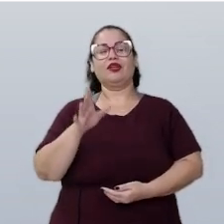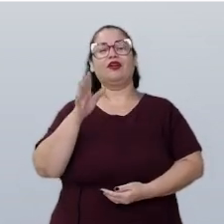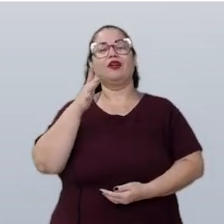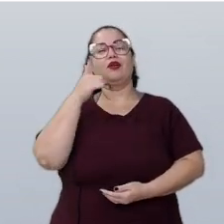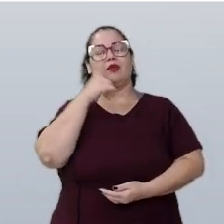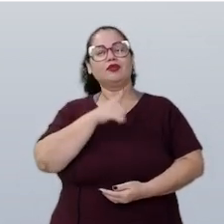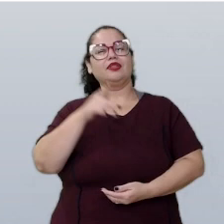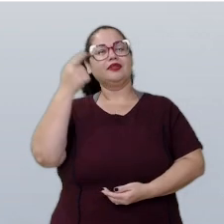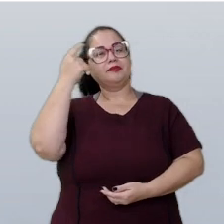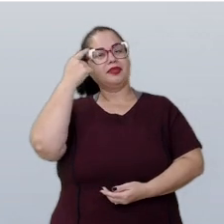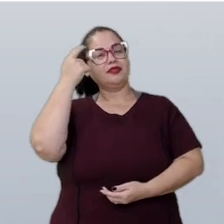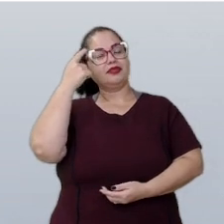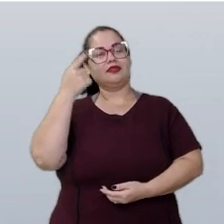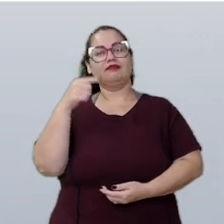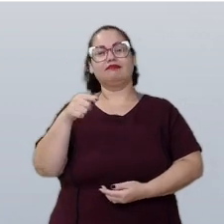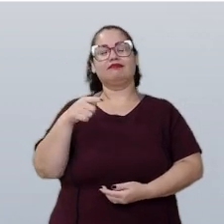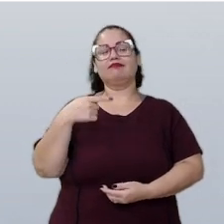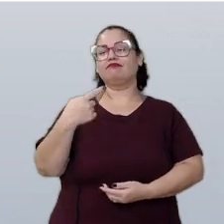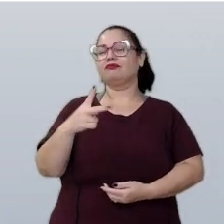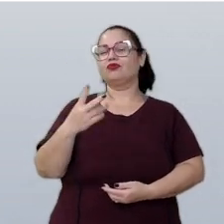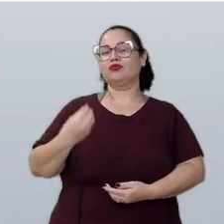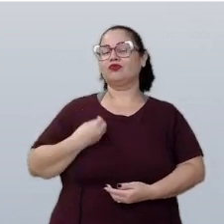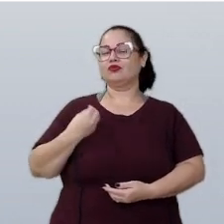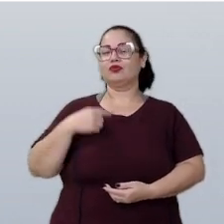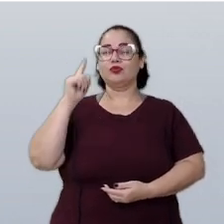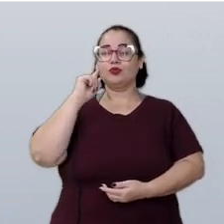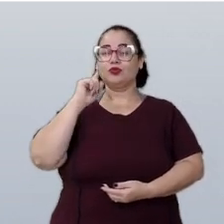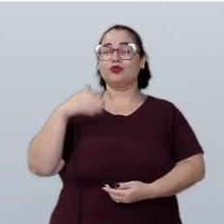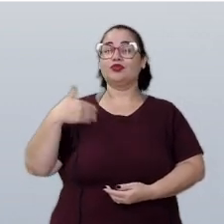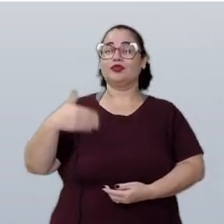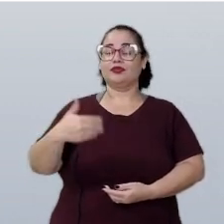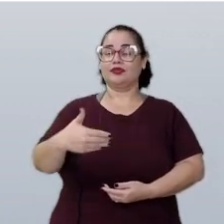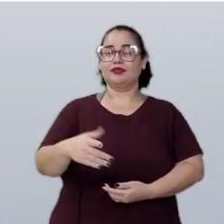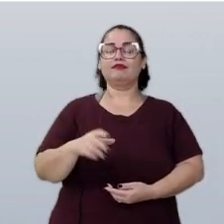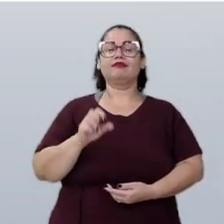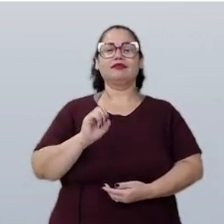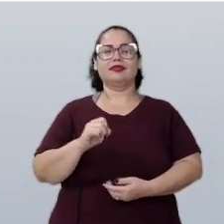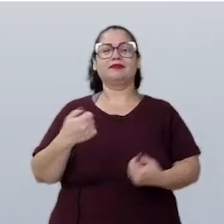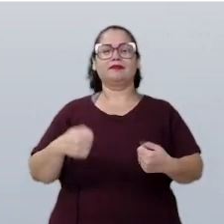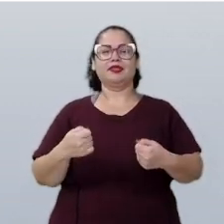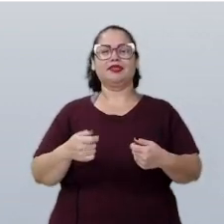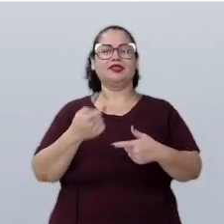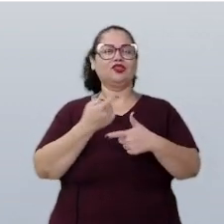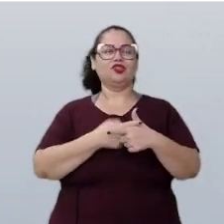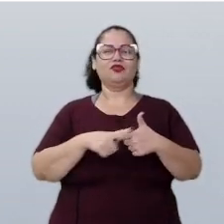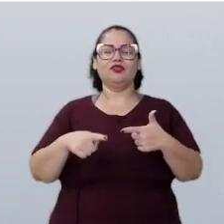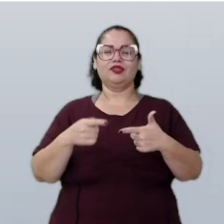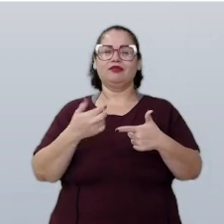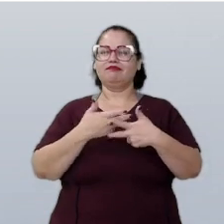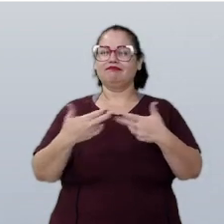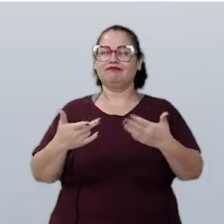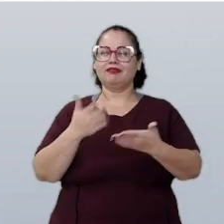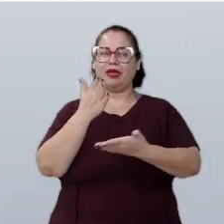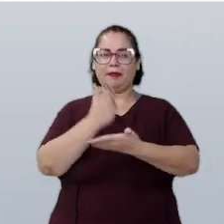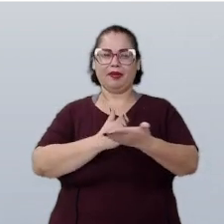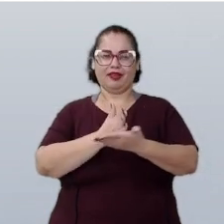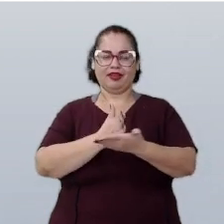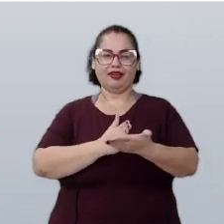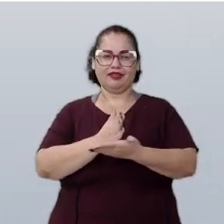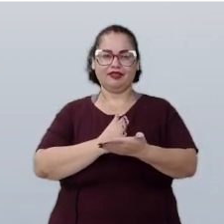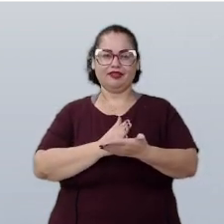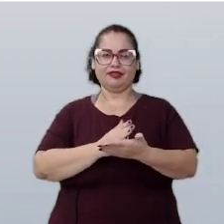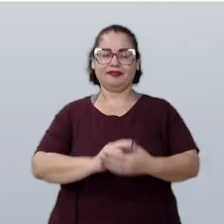pensar em situações do seu dia a dia onde precise dividir alguma coisa pela metade?